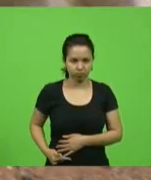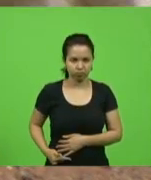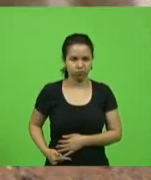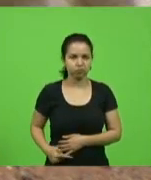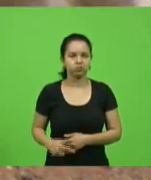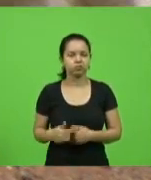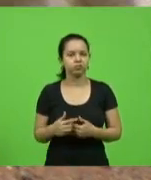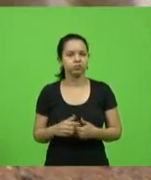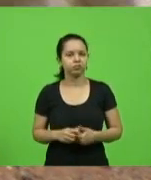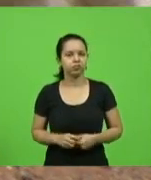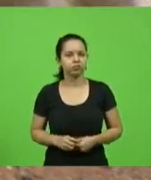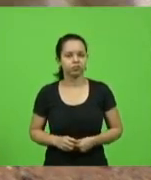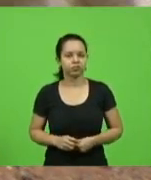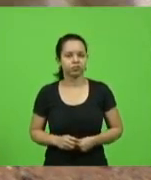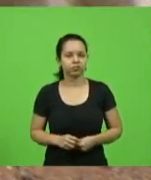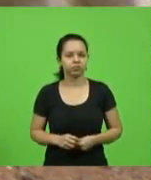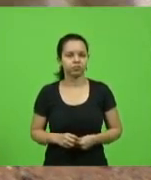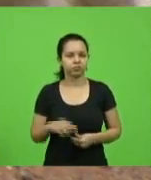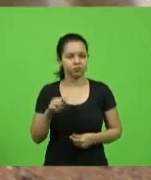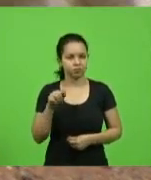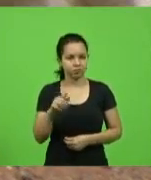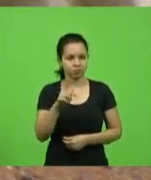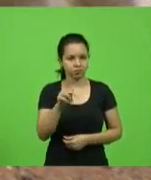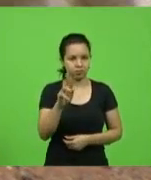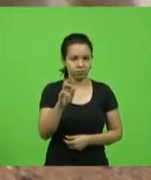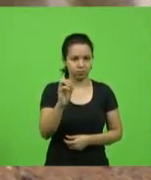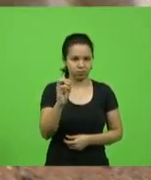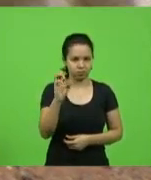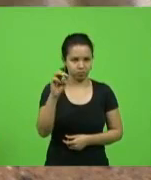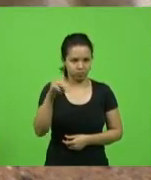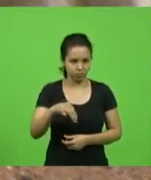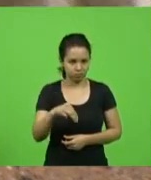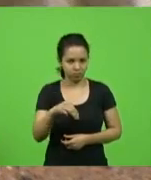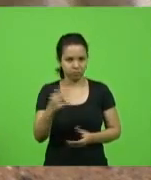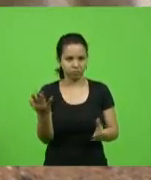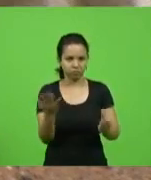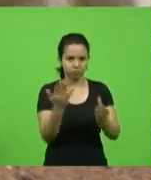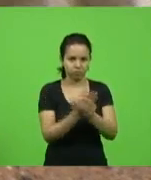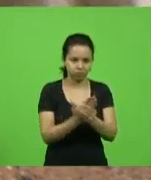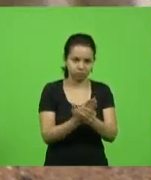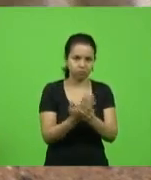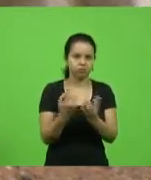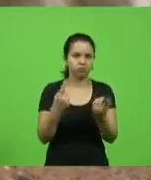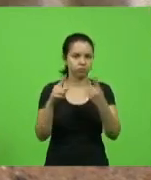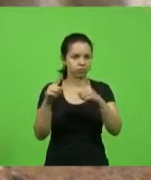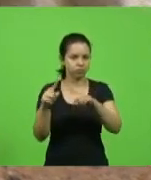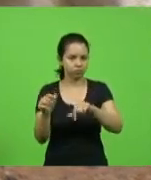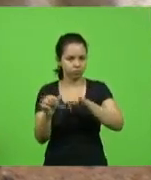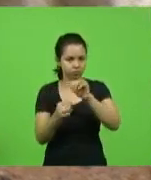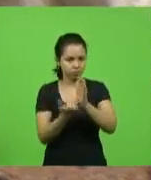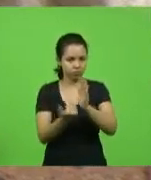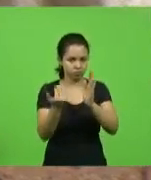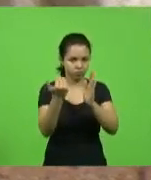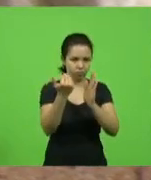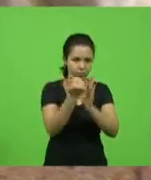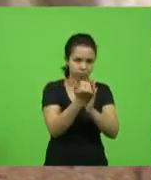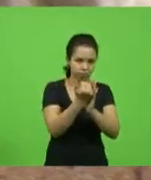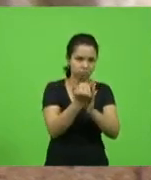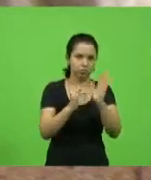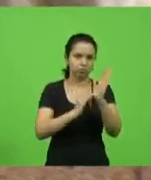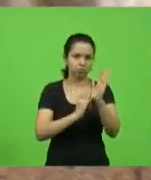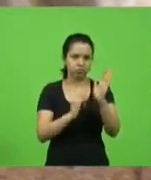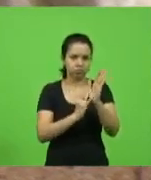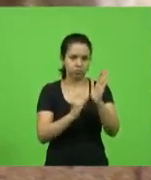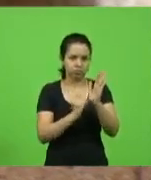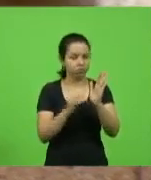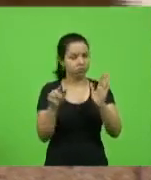quando o PROCON entrou com a ação contra os reajustes tarifários durante a pandemia, comemorou a